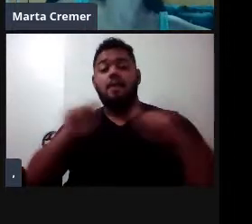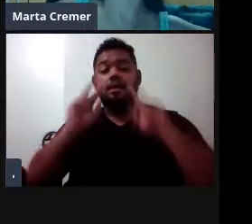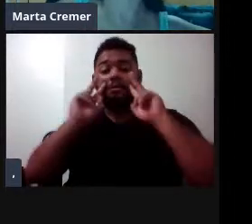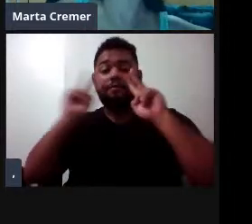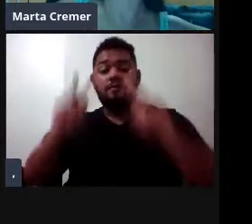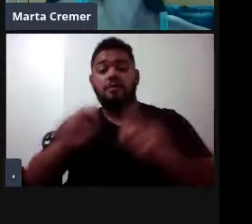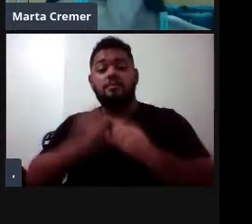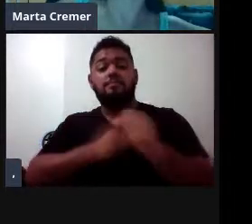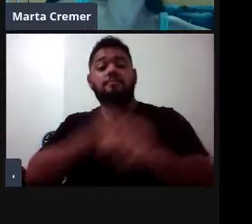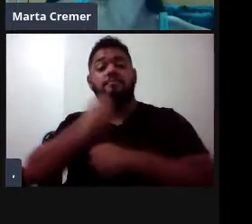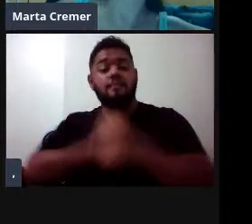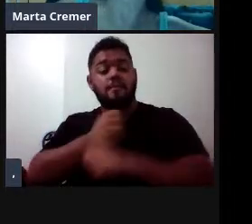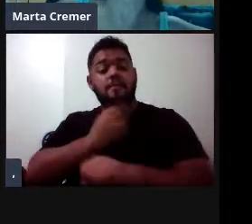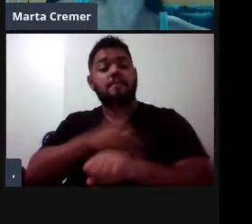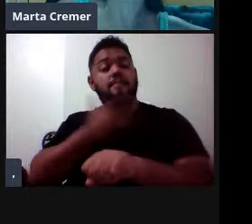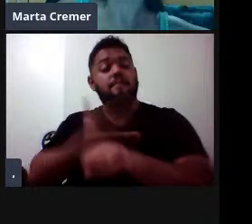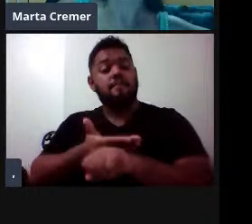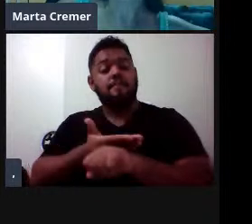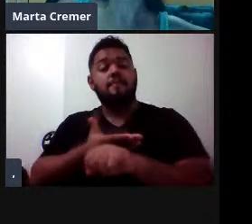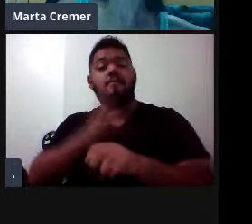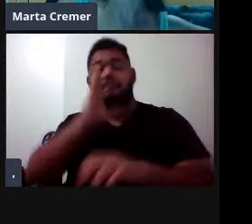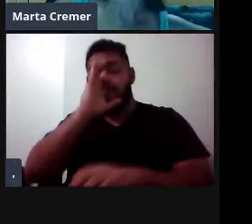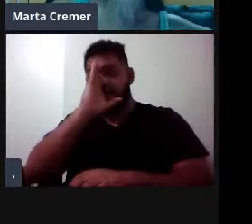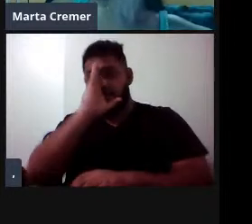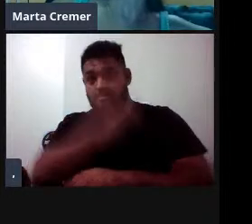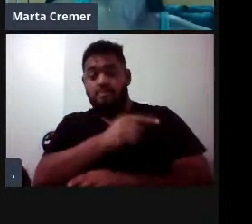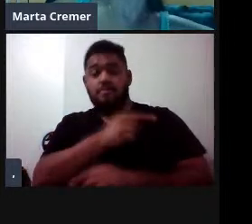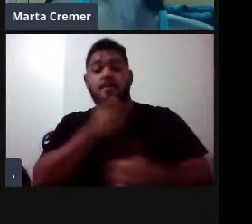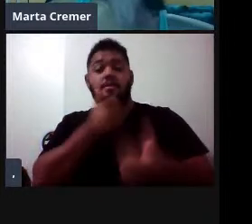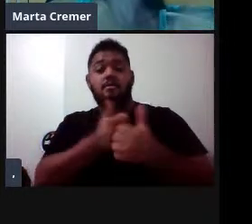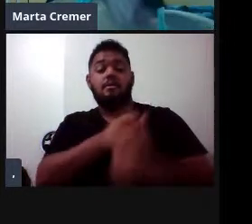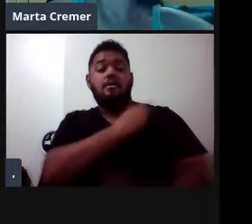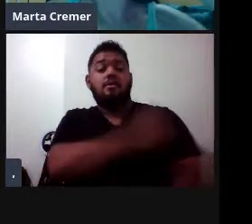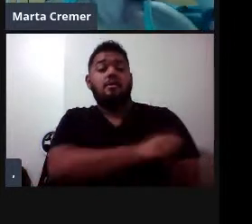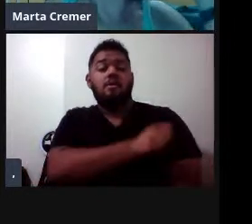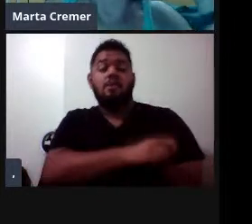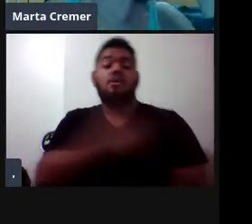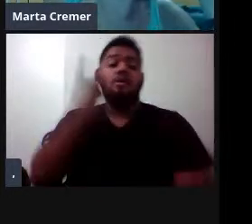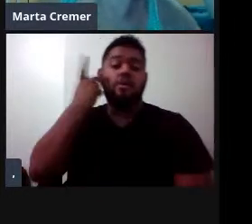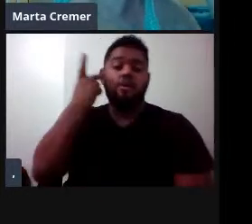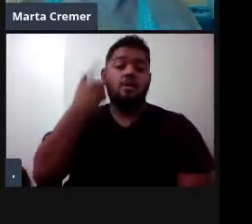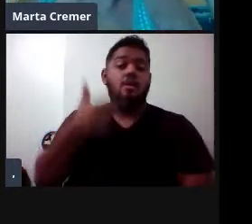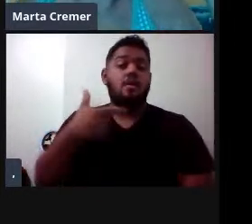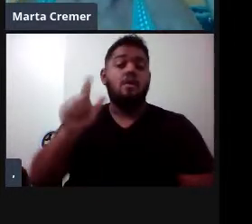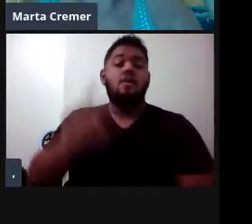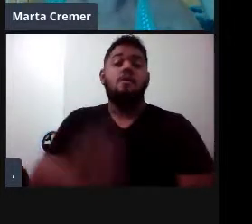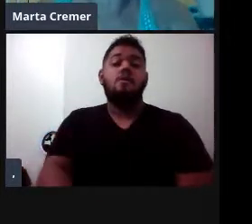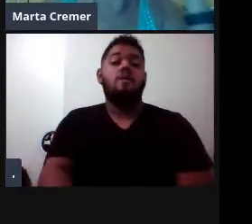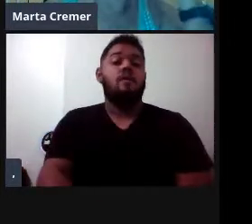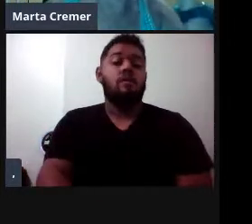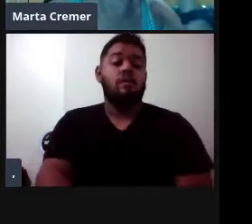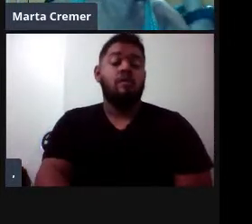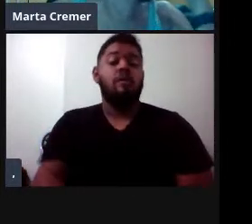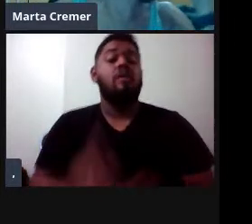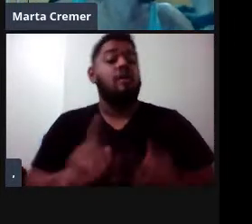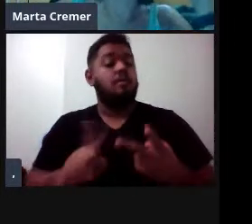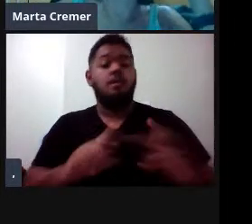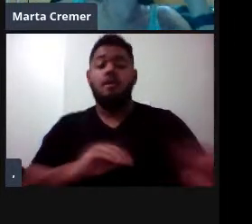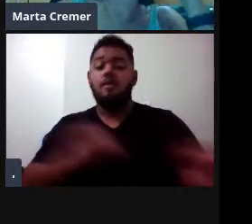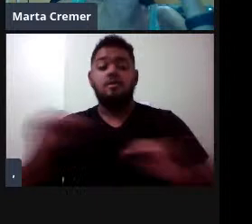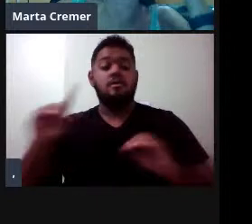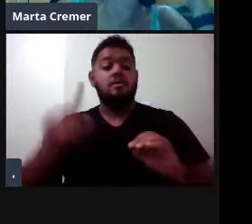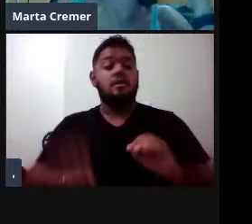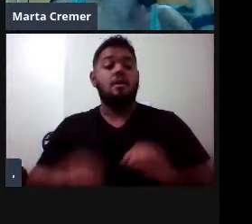ano, principalmente na altura do Rio, São Paulo. E uma outra baleia que também não migra, que também tem essa característica, que é a baleia da